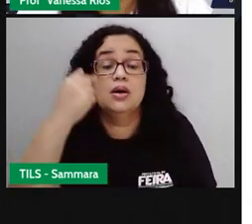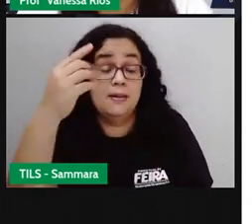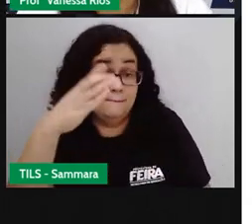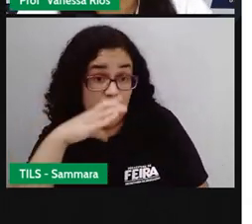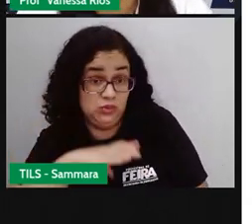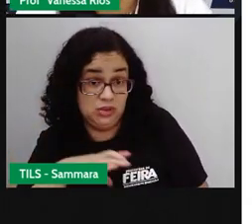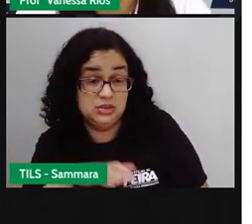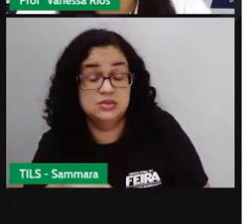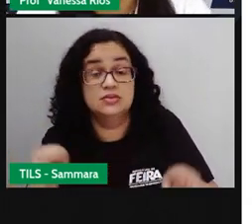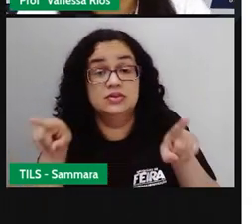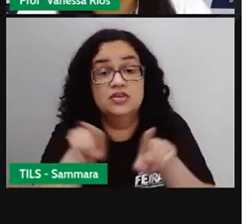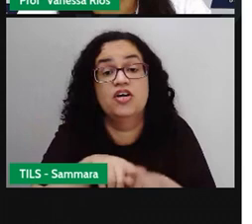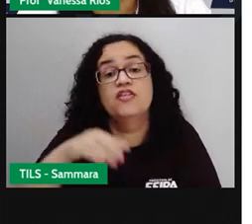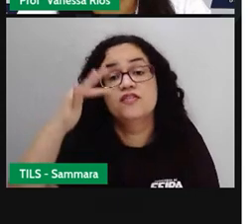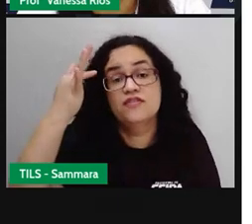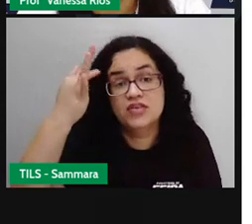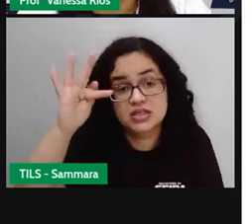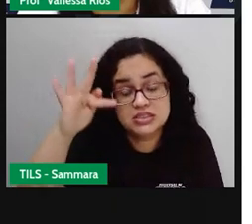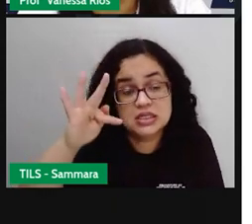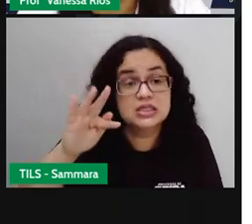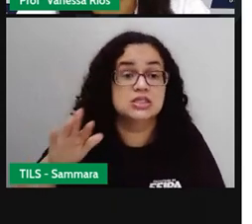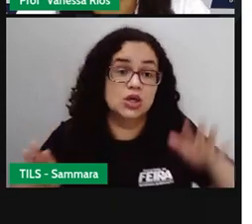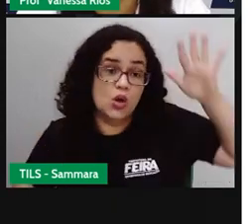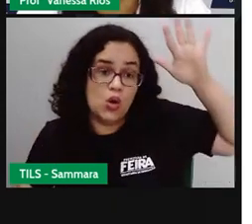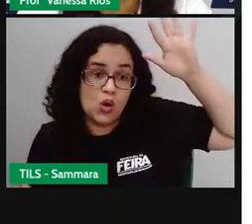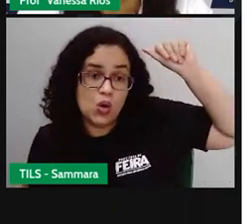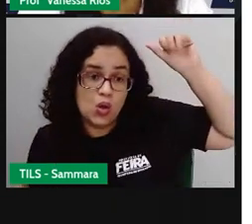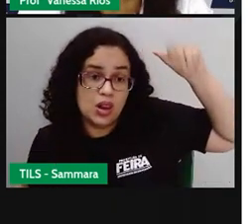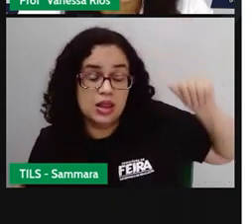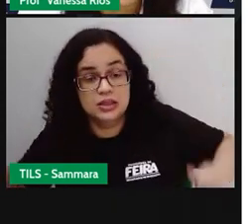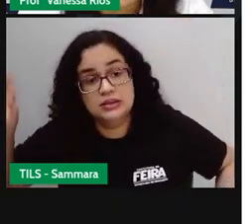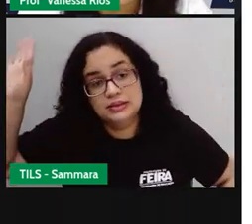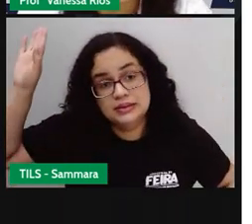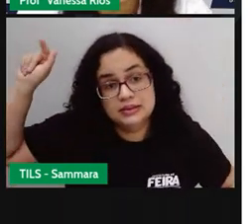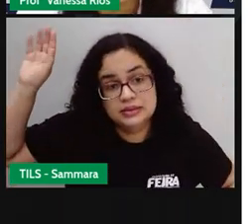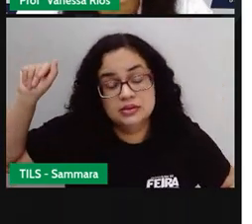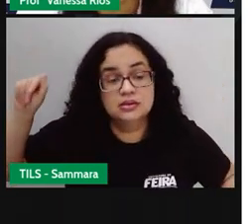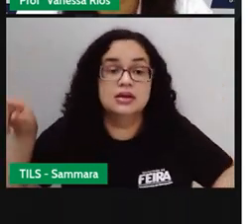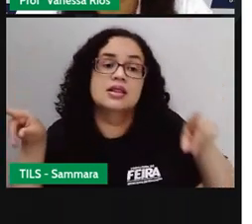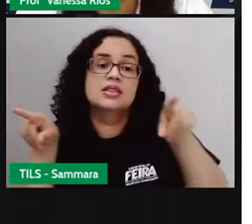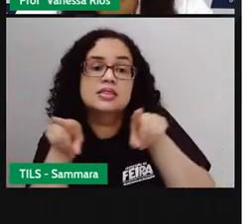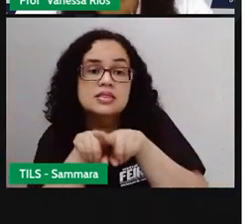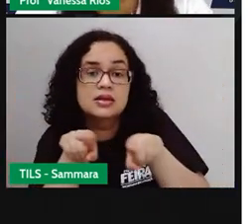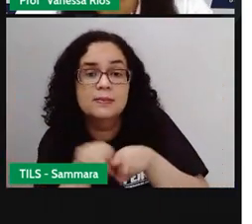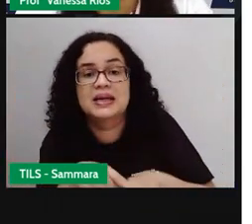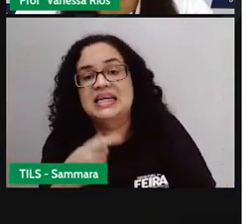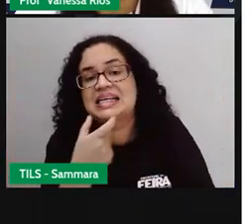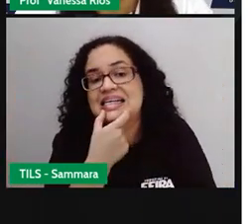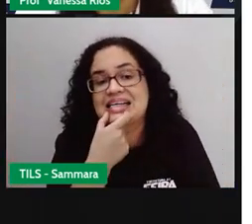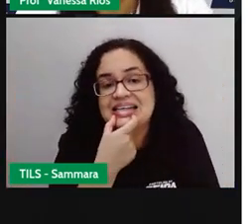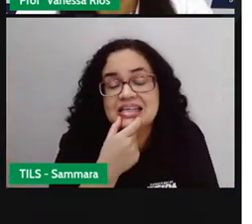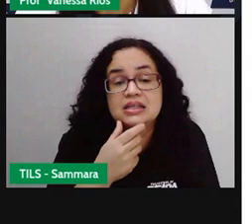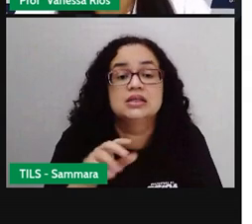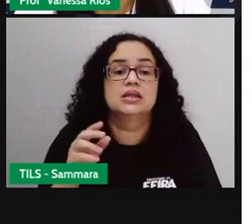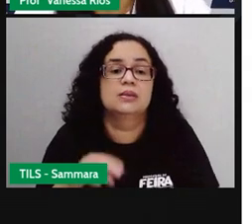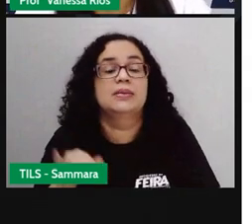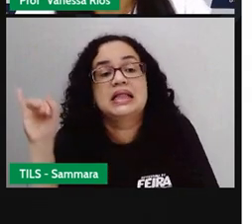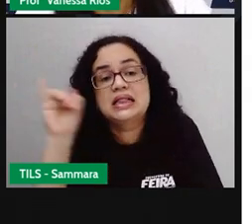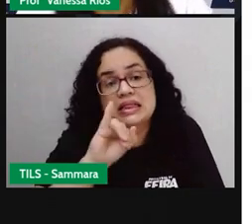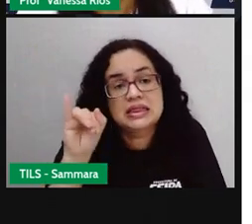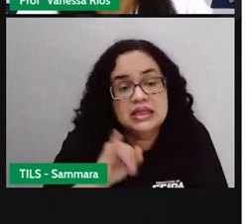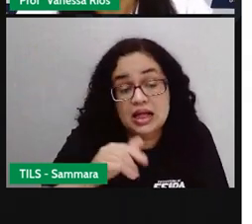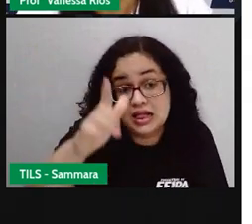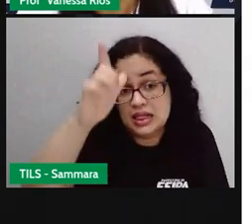dos portugueses, vieram franceses, holandeses e também ingleses, além de italianos, de